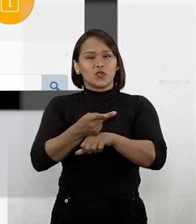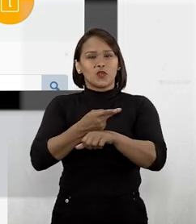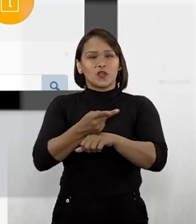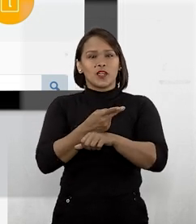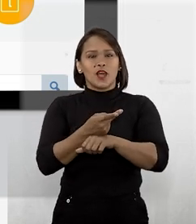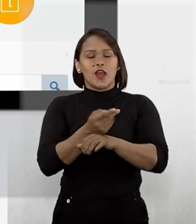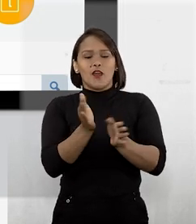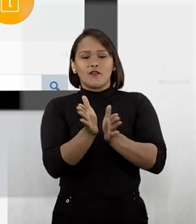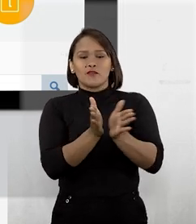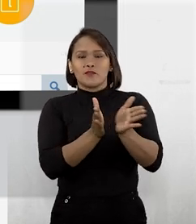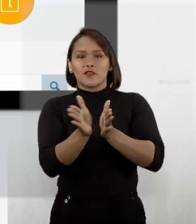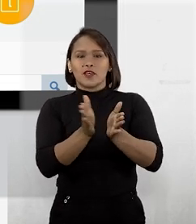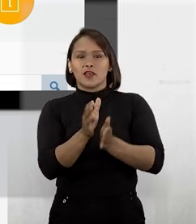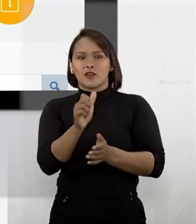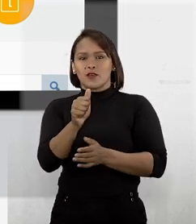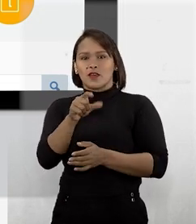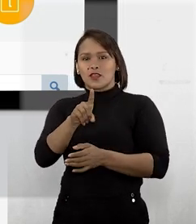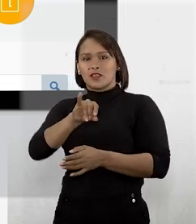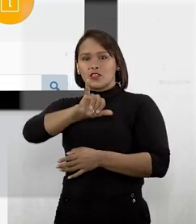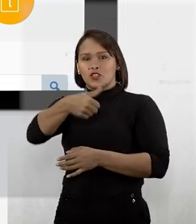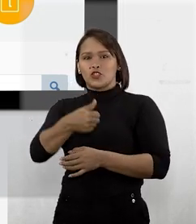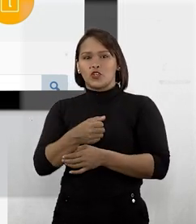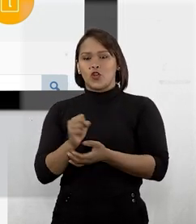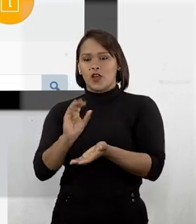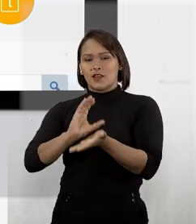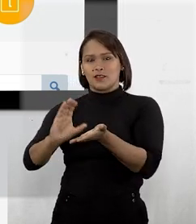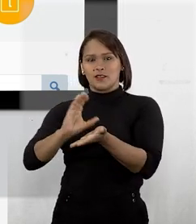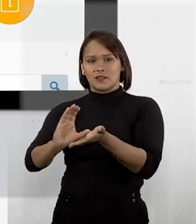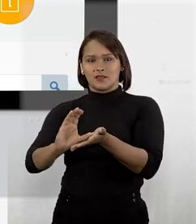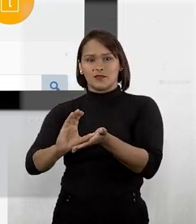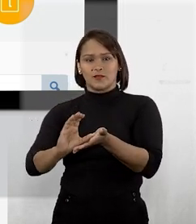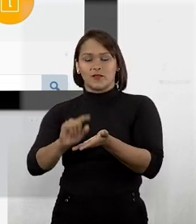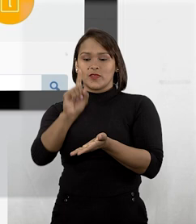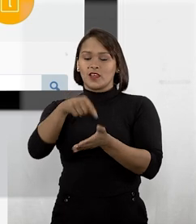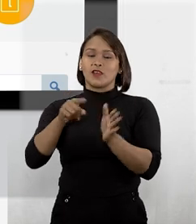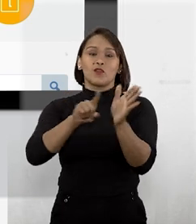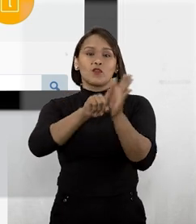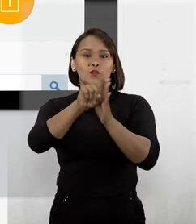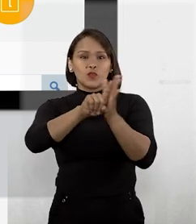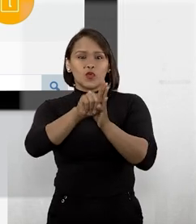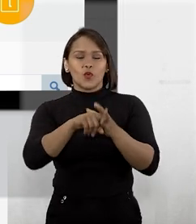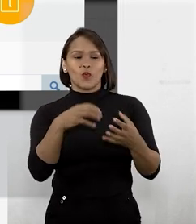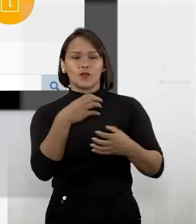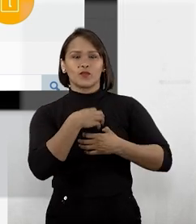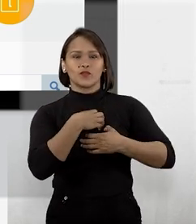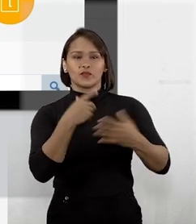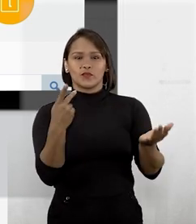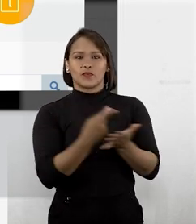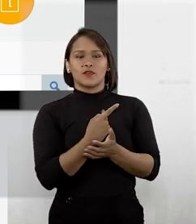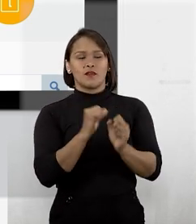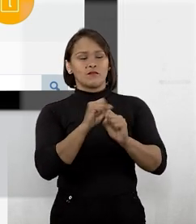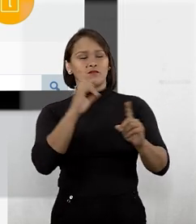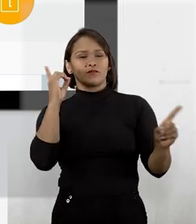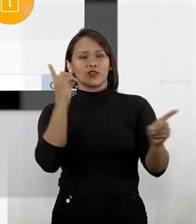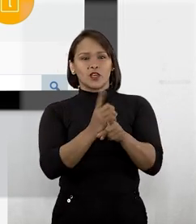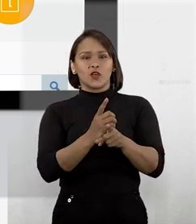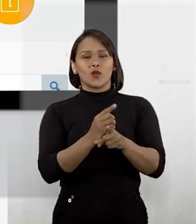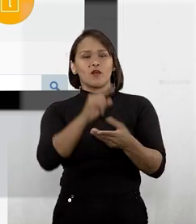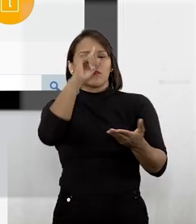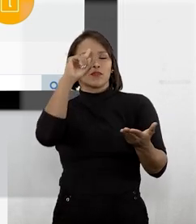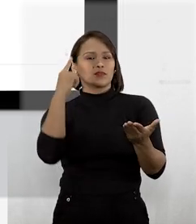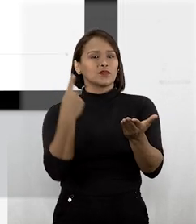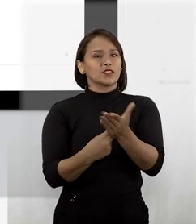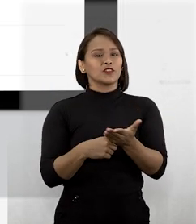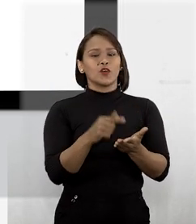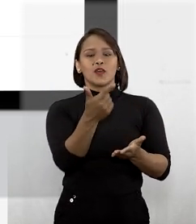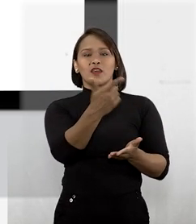veículo ADJ indenização. Em uma busca feita dessa forma, serão encontradas decisões em